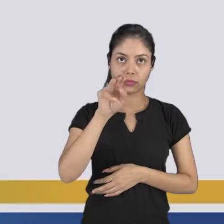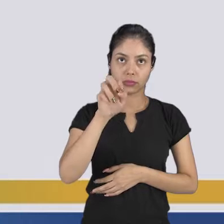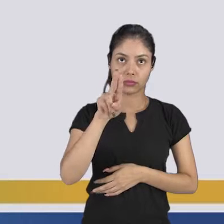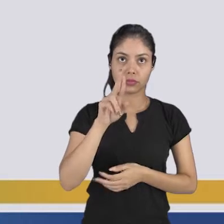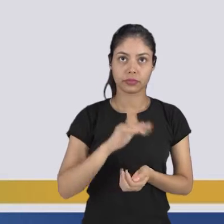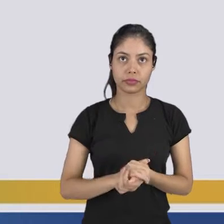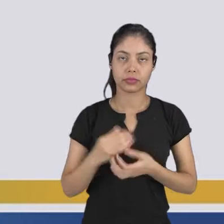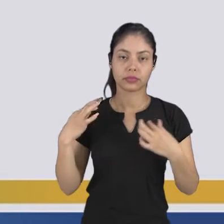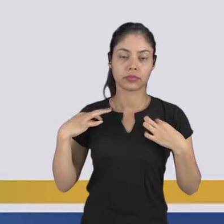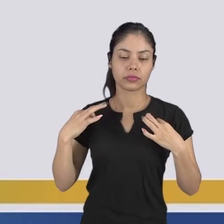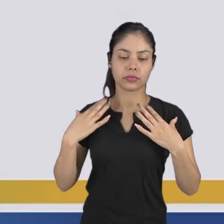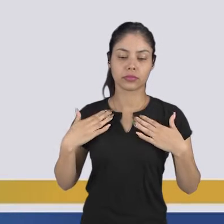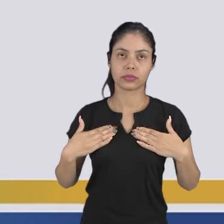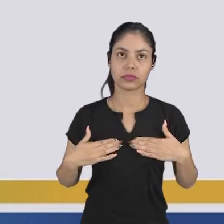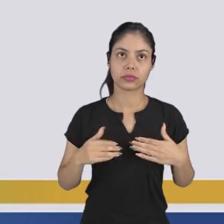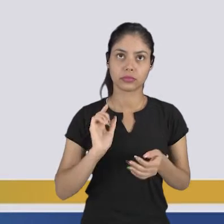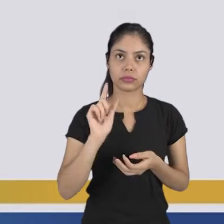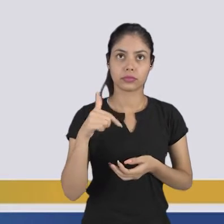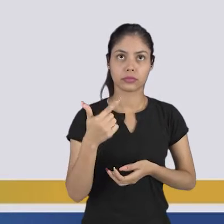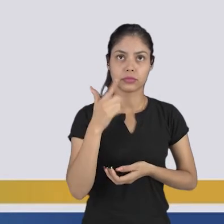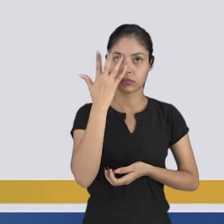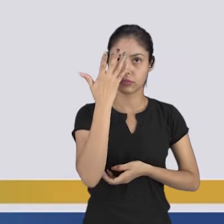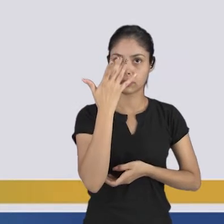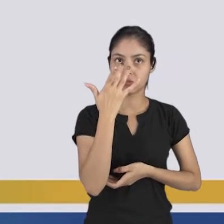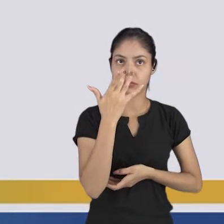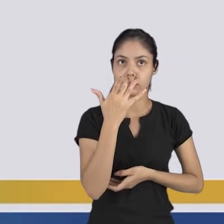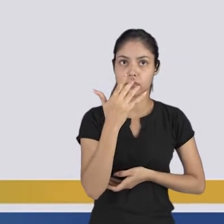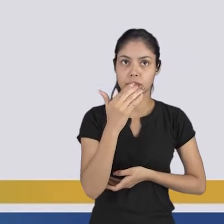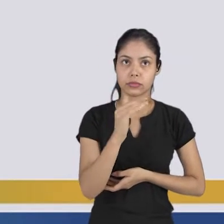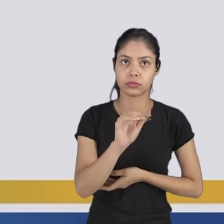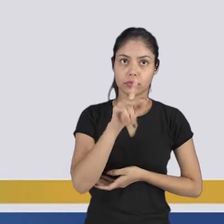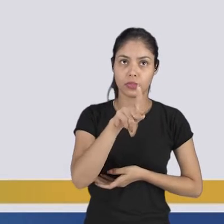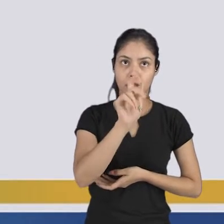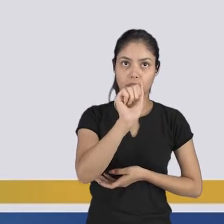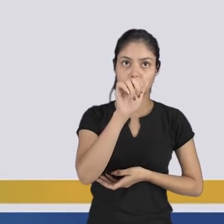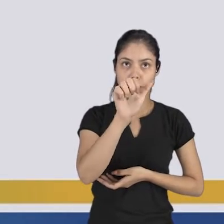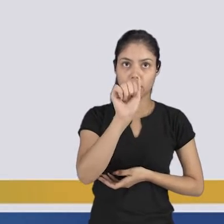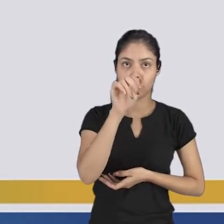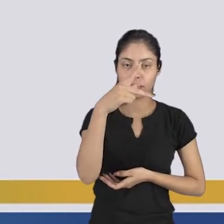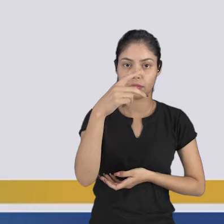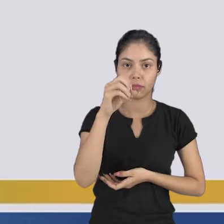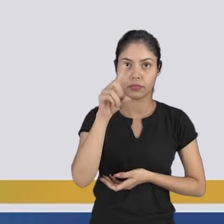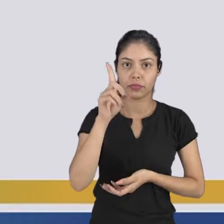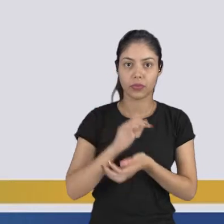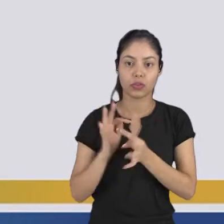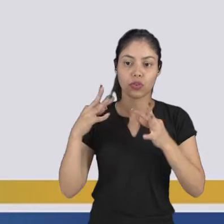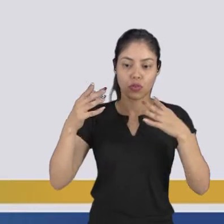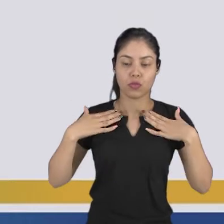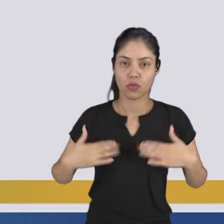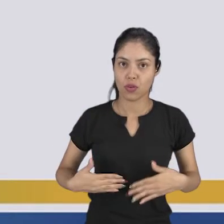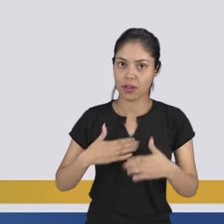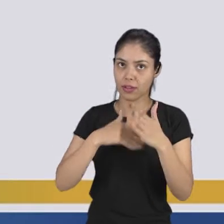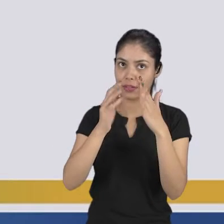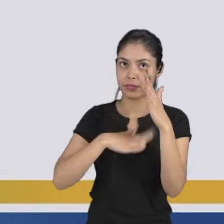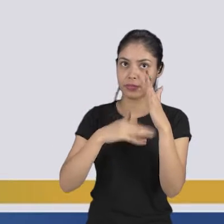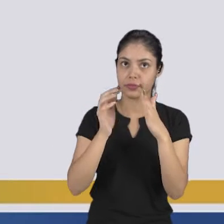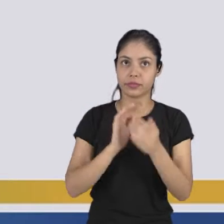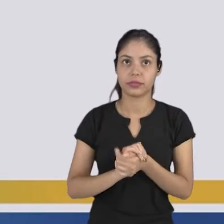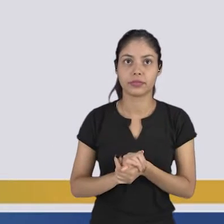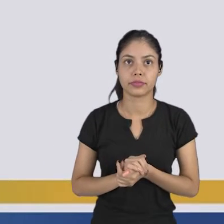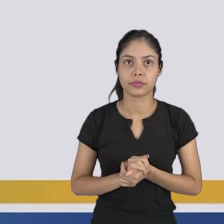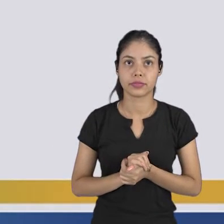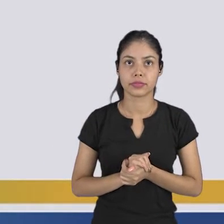corporal. Depois eu tenho uma criança do grupo Kayapó, também com o corpo todo pintado. O Orucum, o